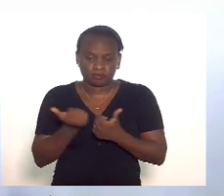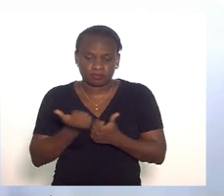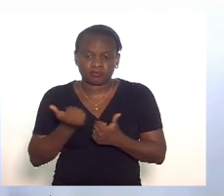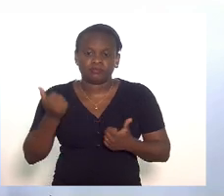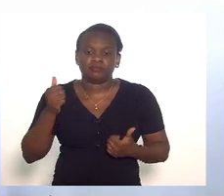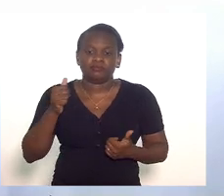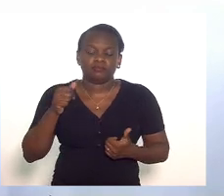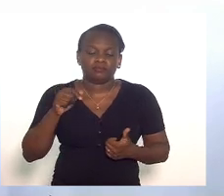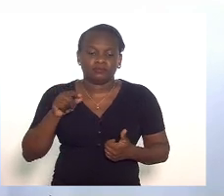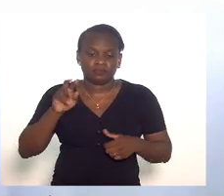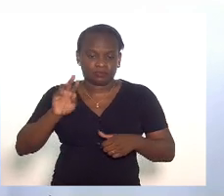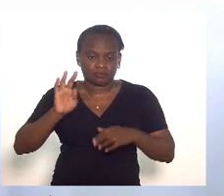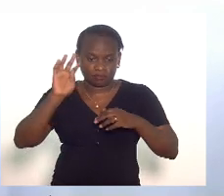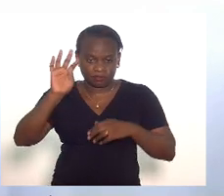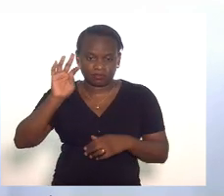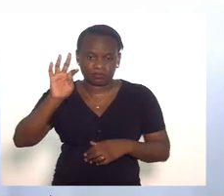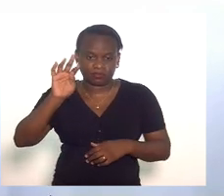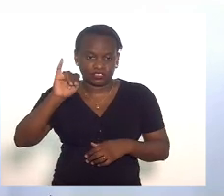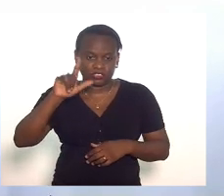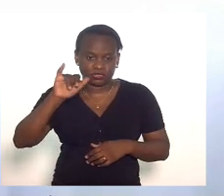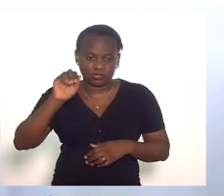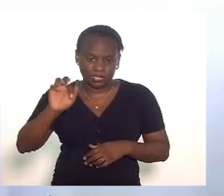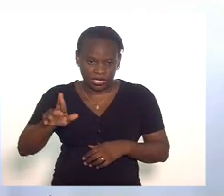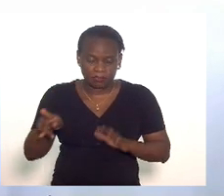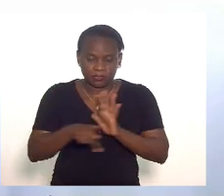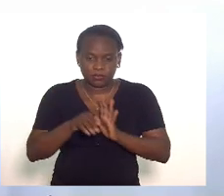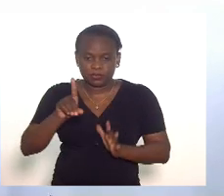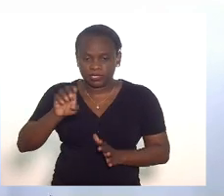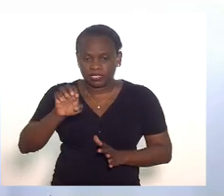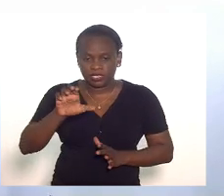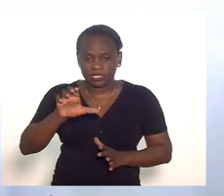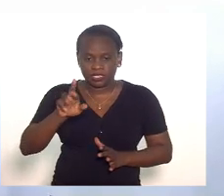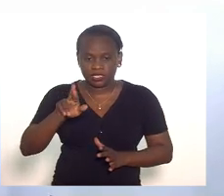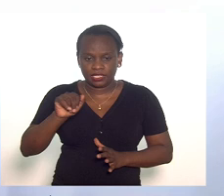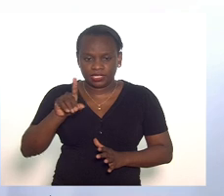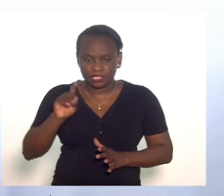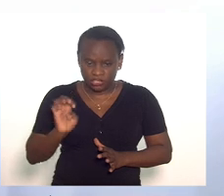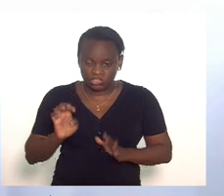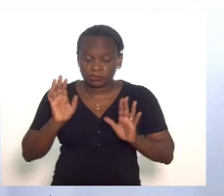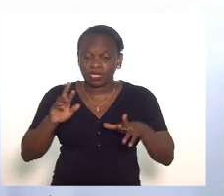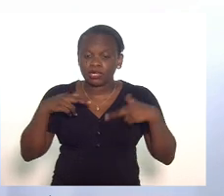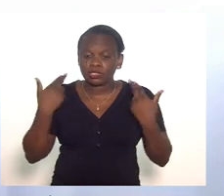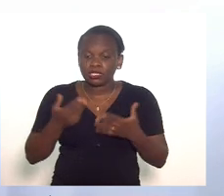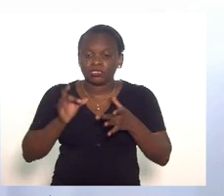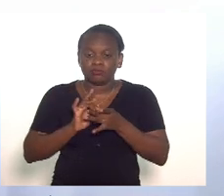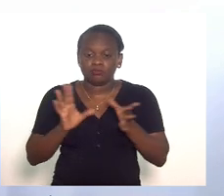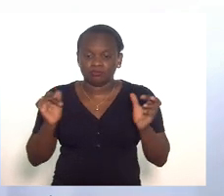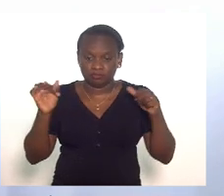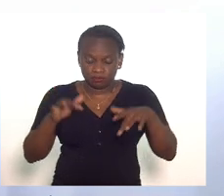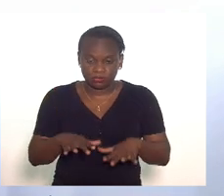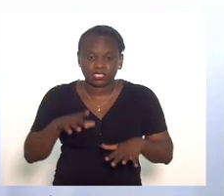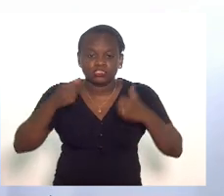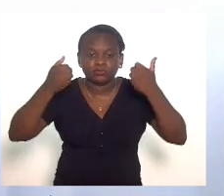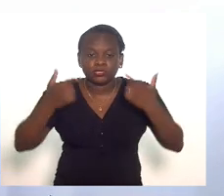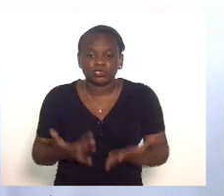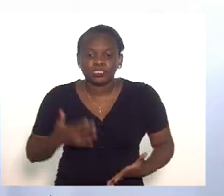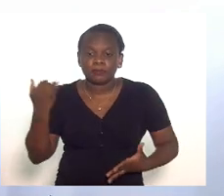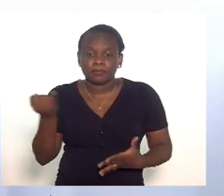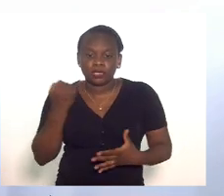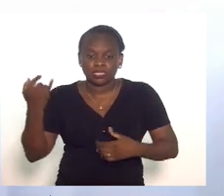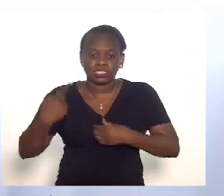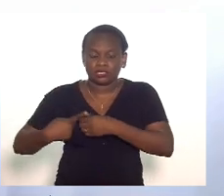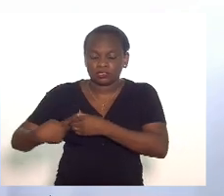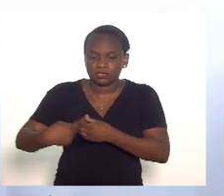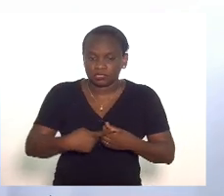titularidade da Decrade mas a sua audiência pública demonstrou a importância de interiorizar